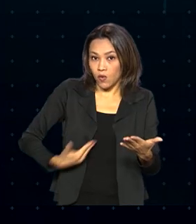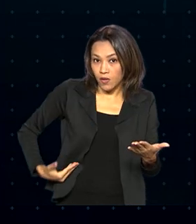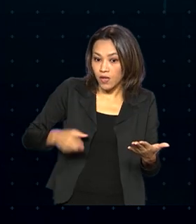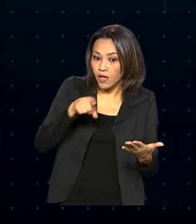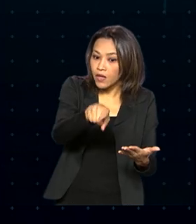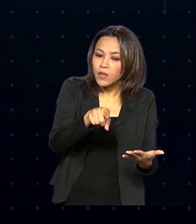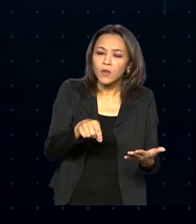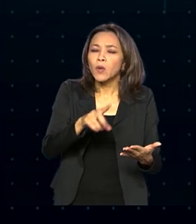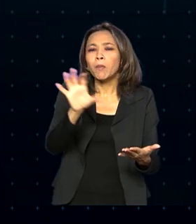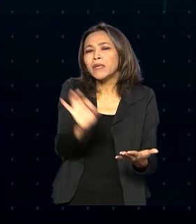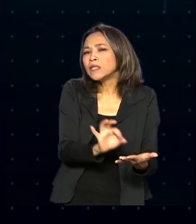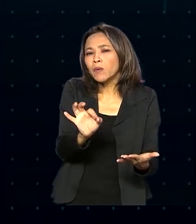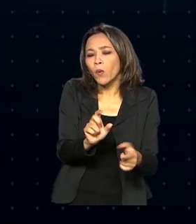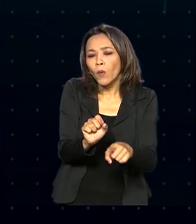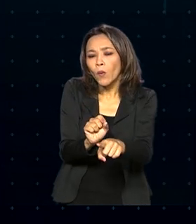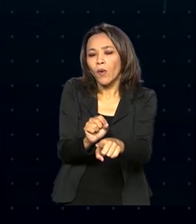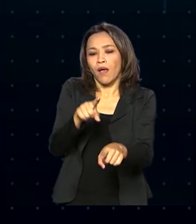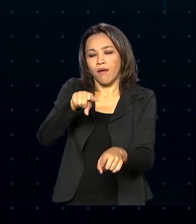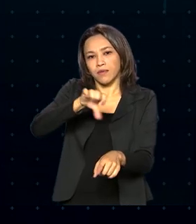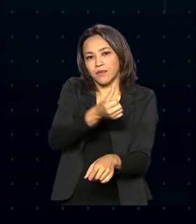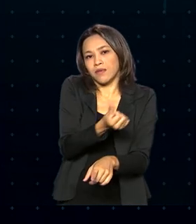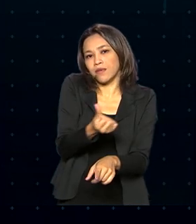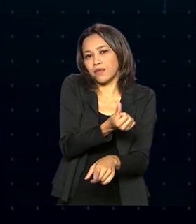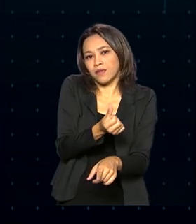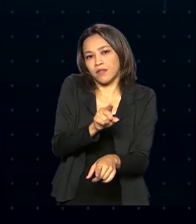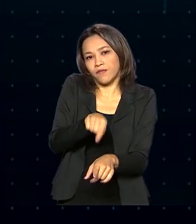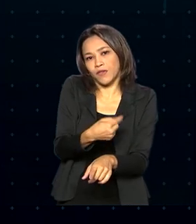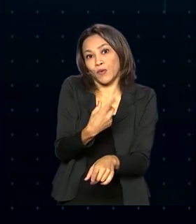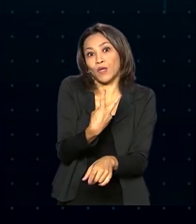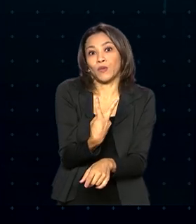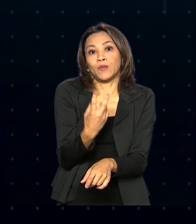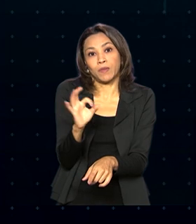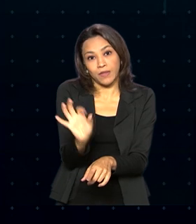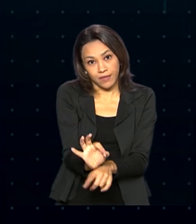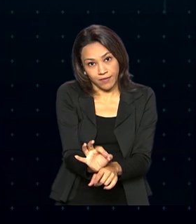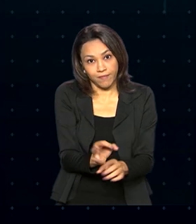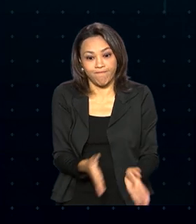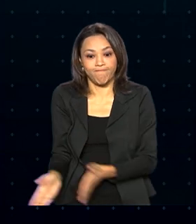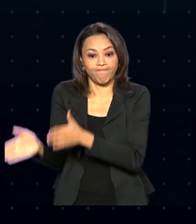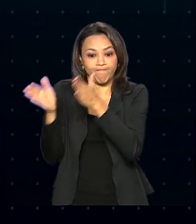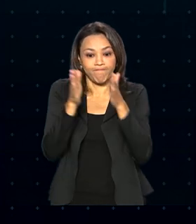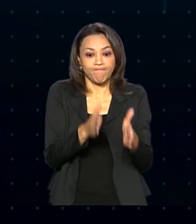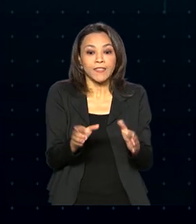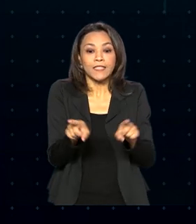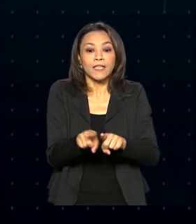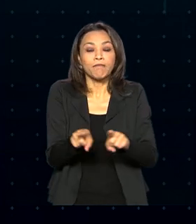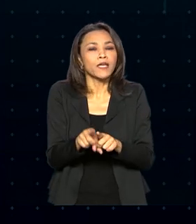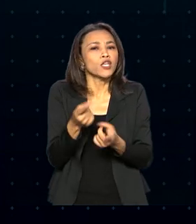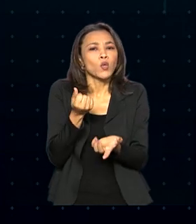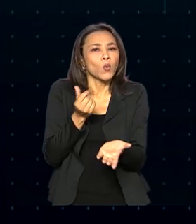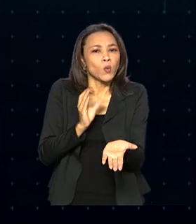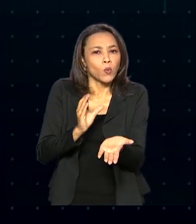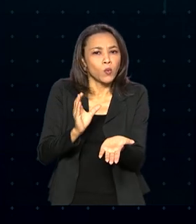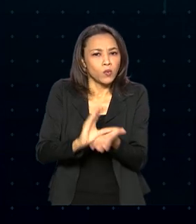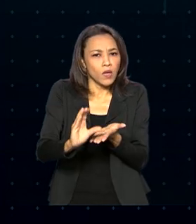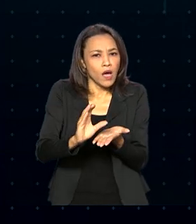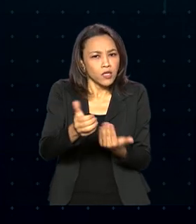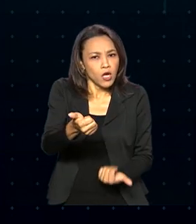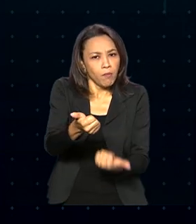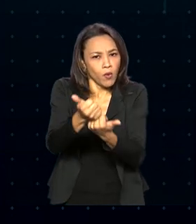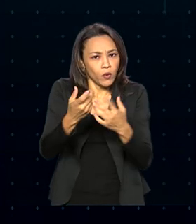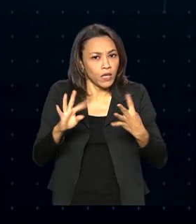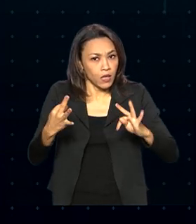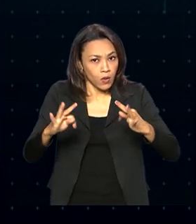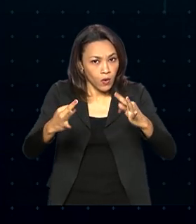o percentual é de 66,2%. A disponibilidade de recursos tecnológicos nas